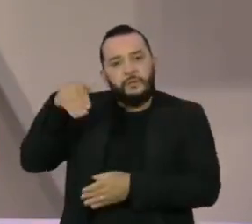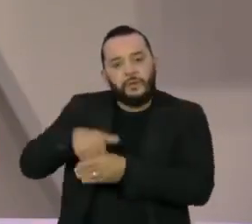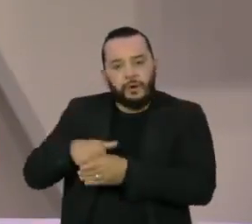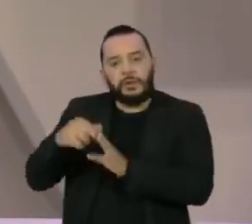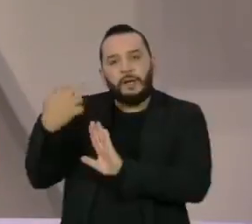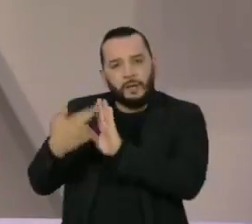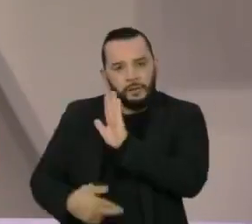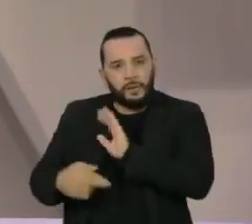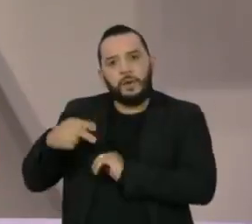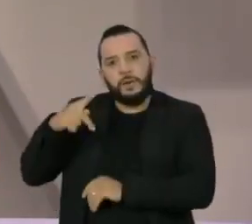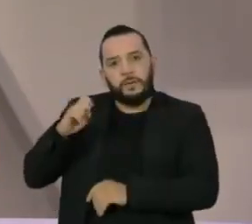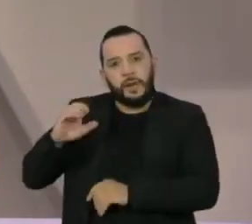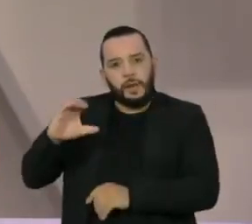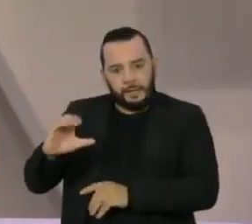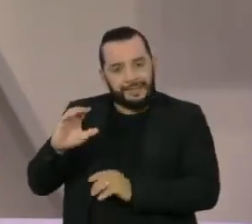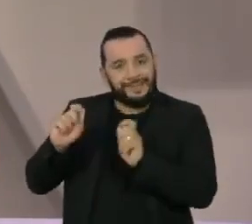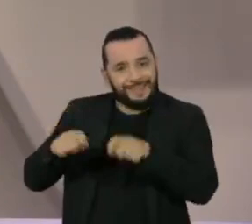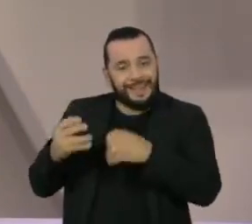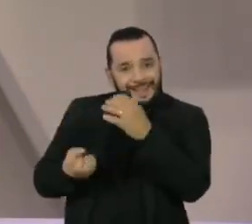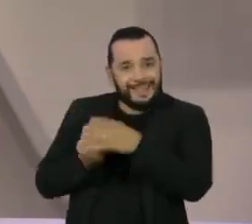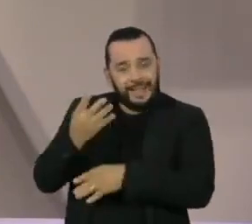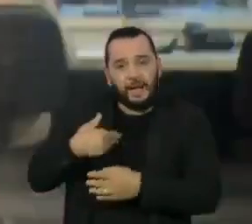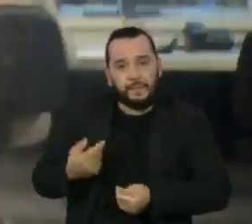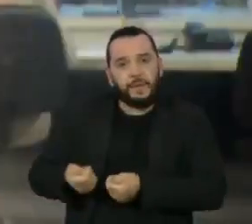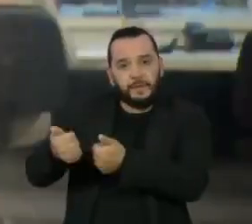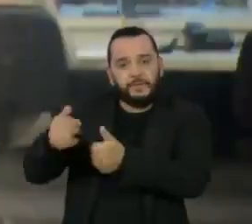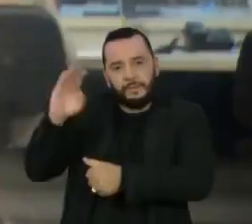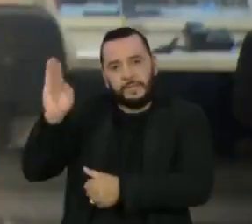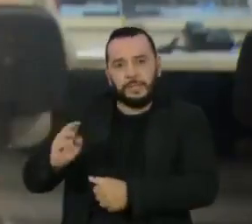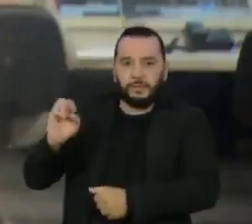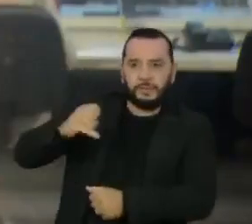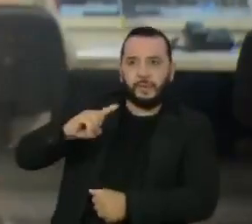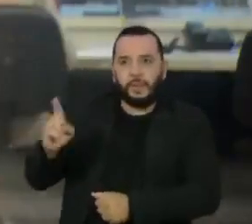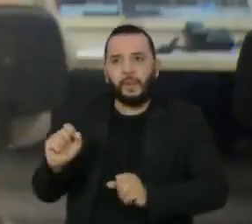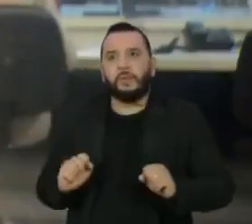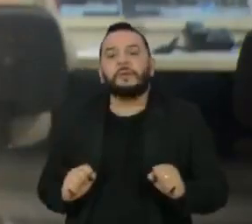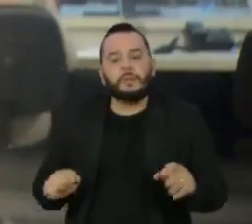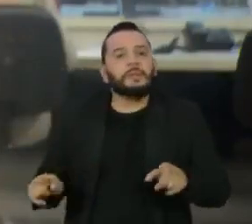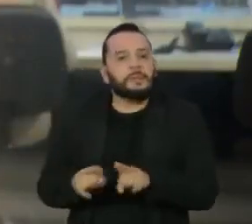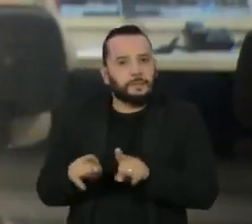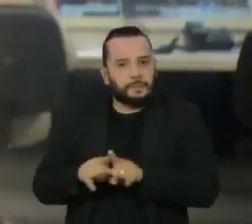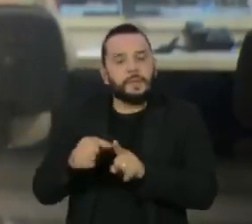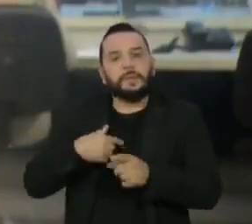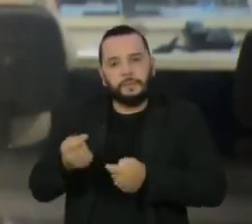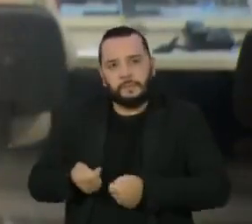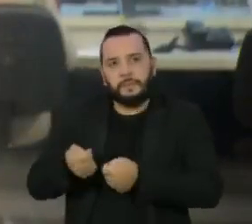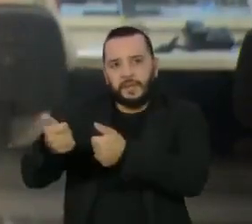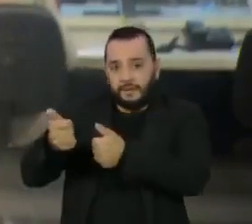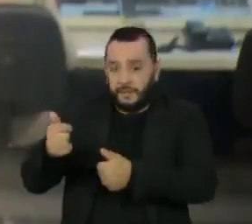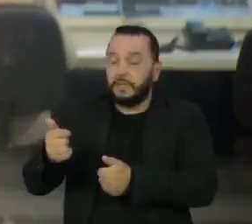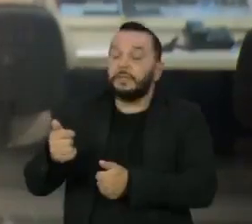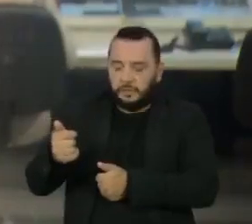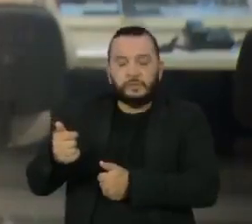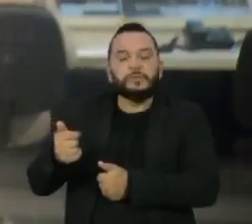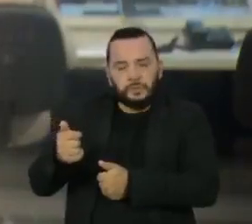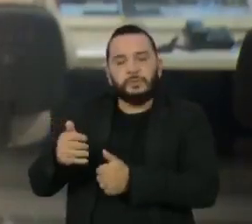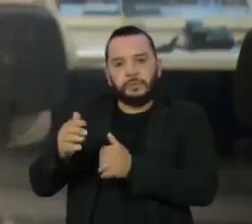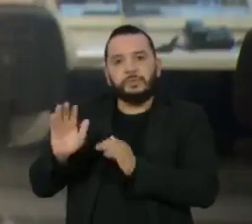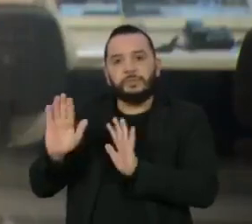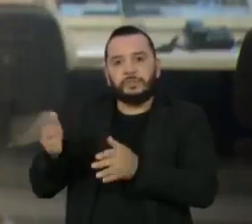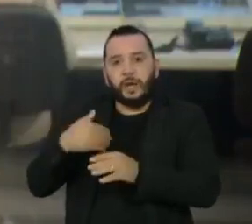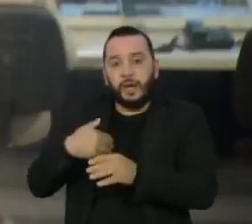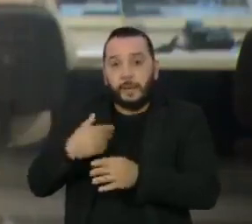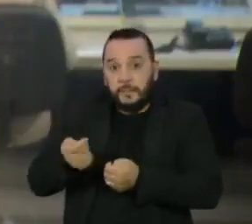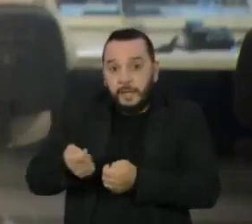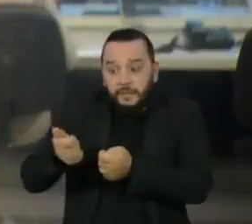PEC que dá base legal para a criação do Auxílio Brasil. O programa de distribuição de renda que deve substituir o Bolsa